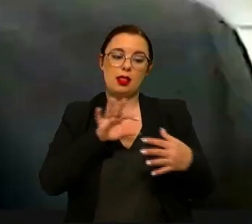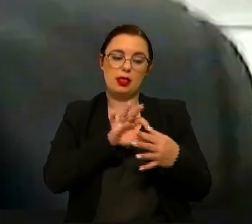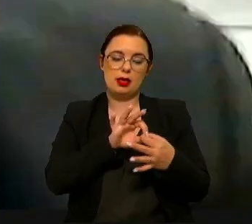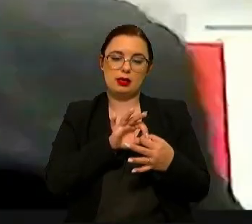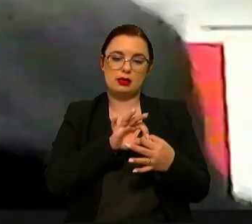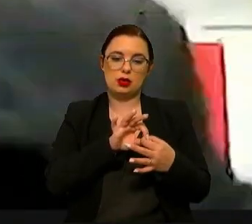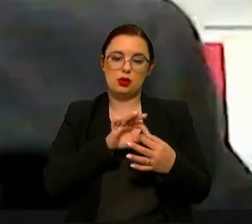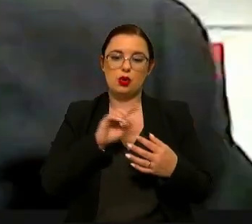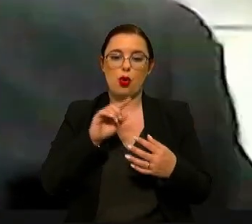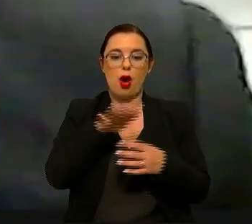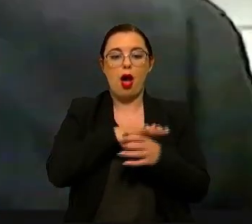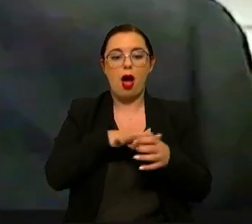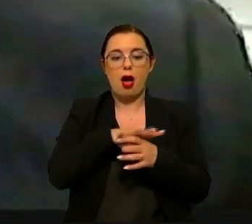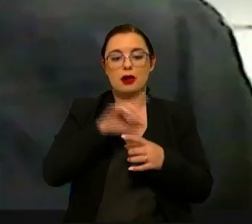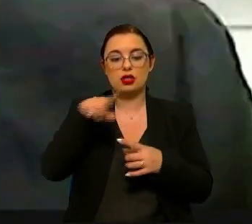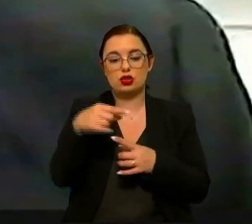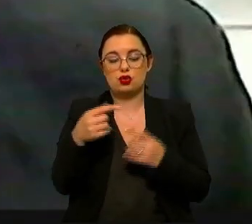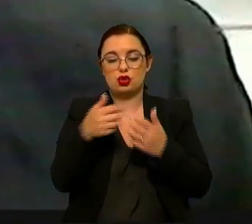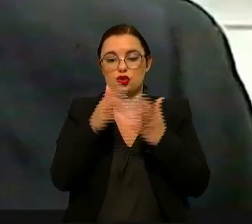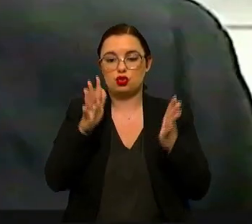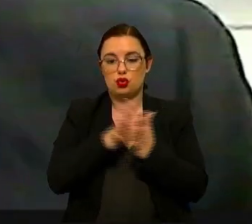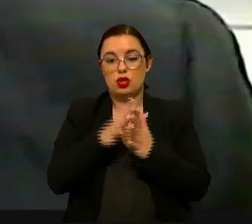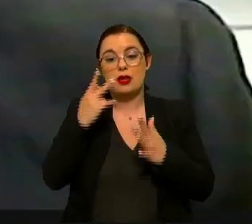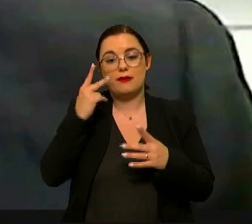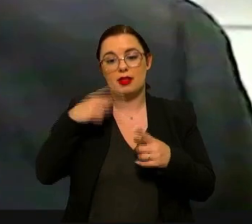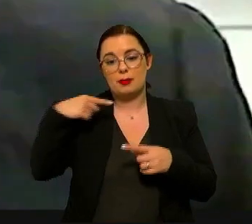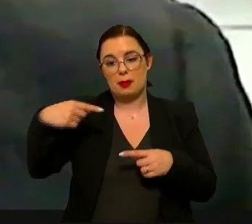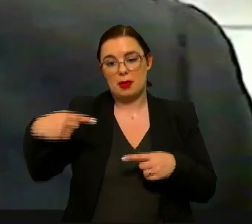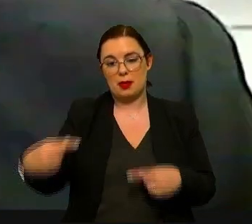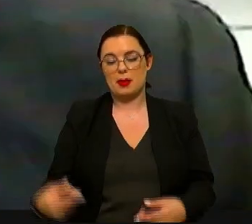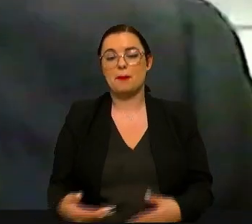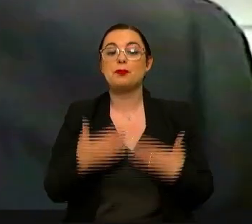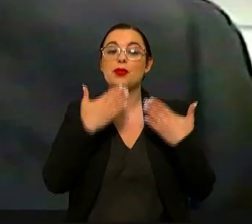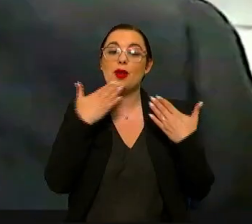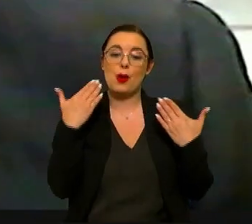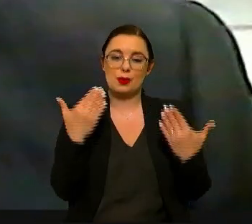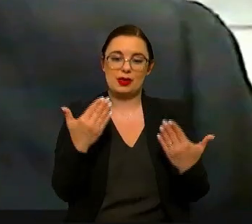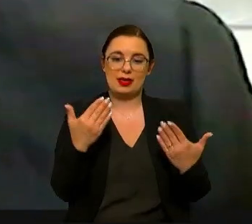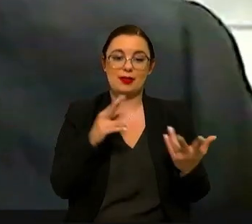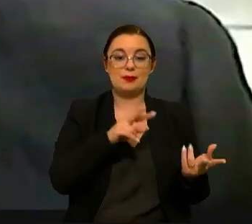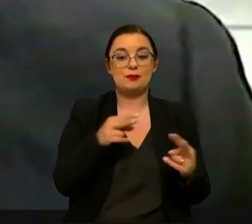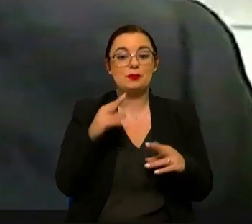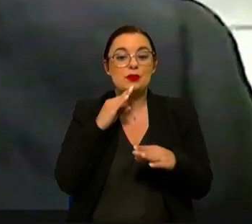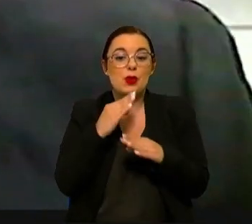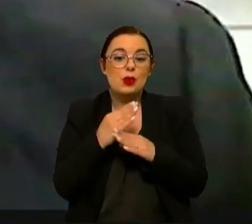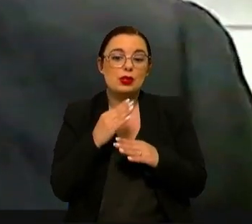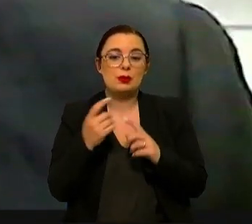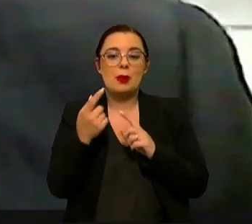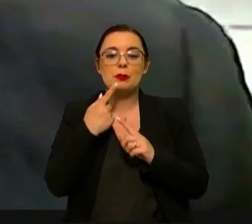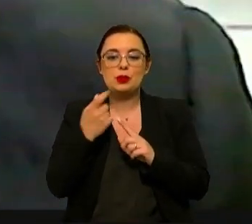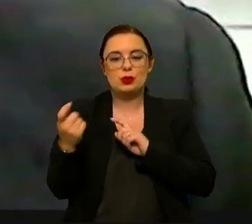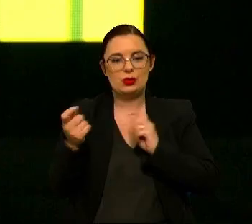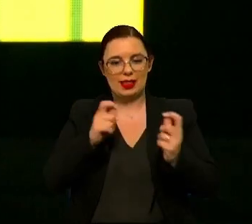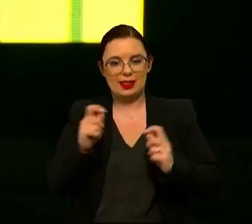todas as outras dimensões do que é hoje a vida do dia a dia Muito obrigado então passamos para a última pergunta do debate